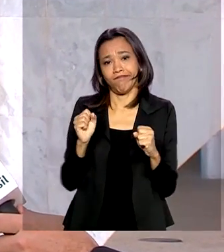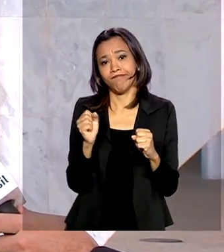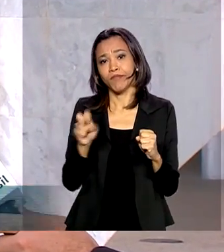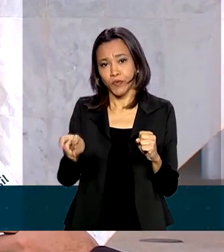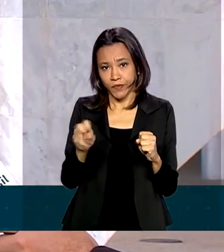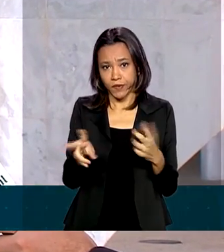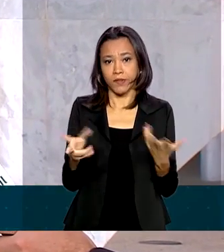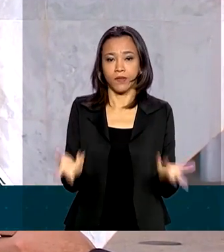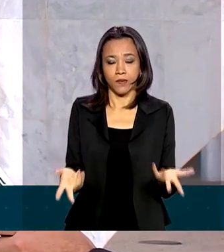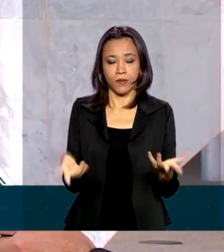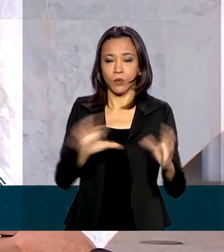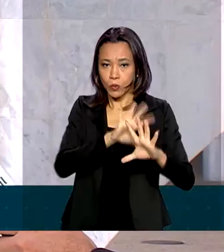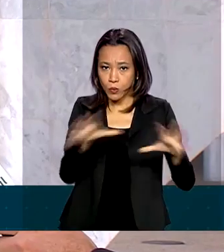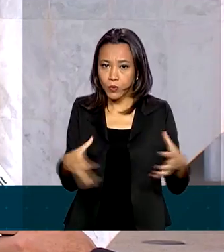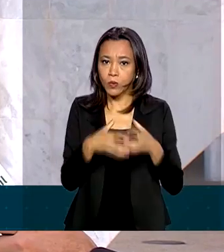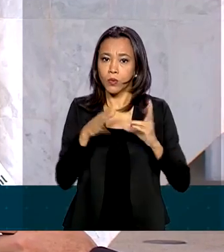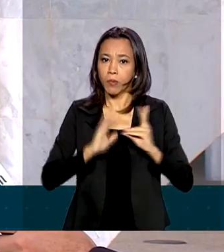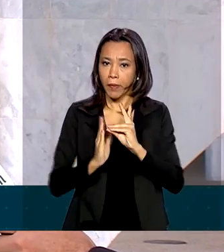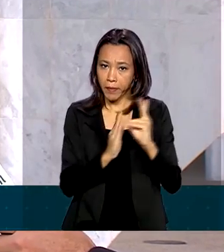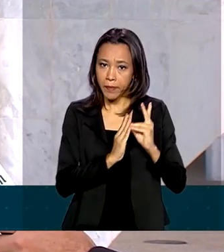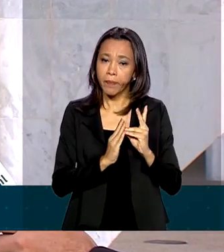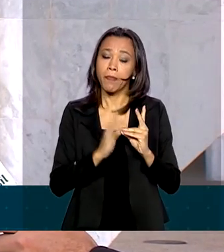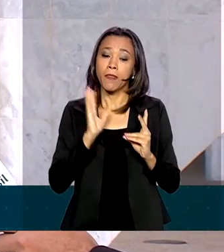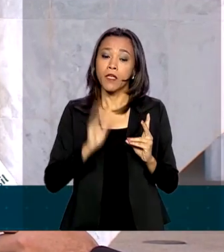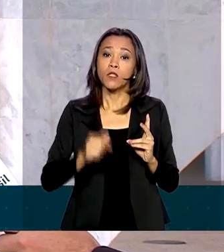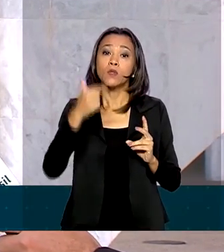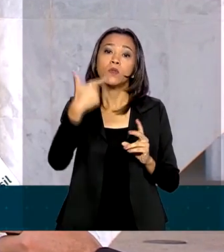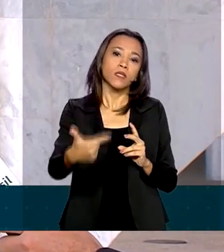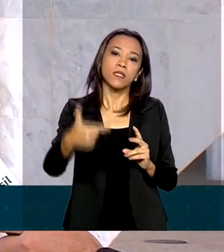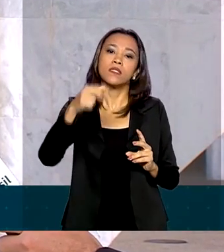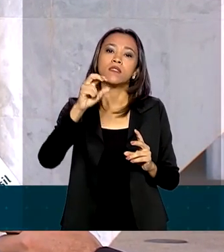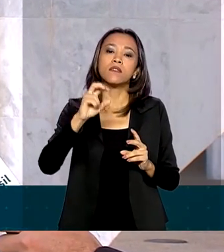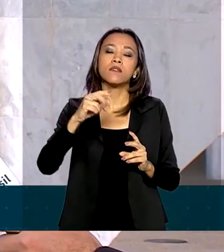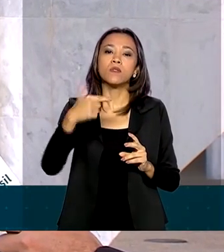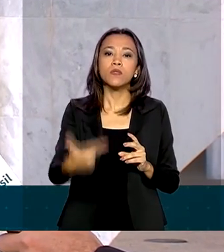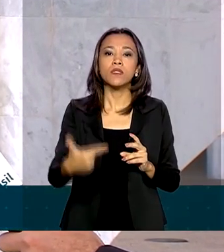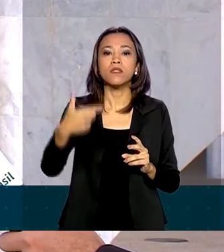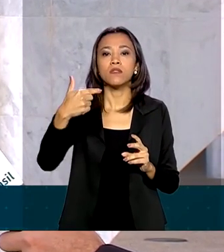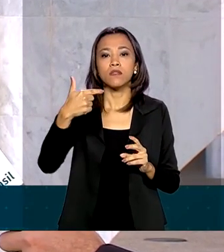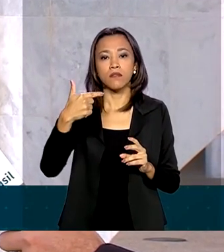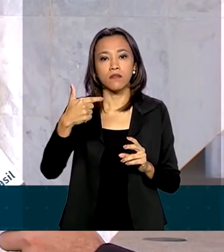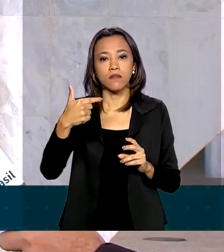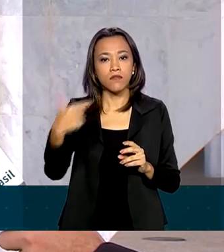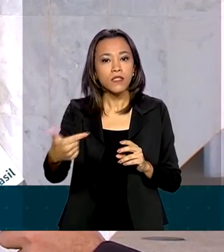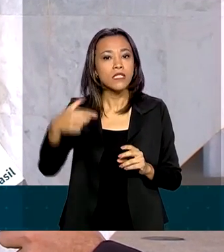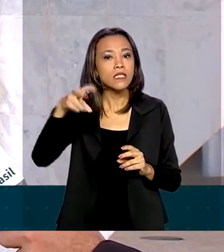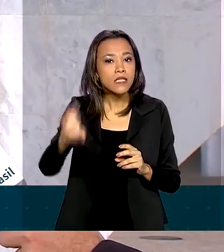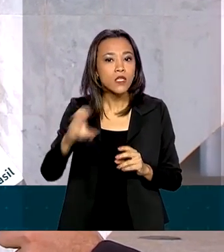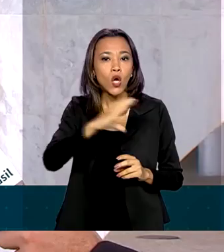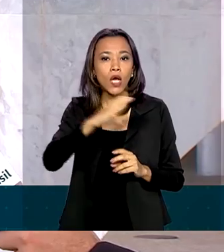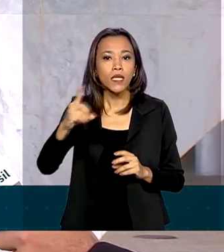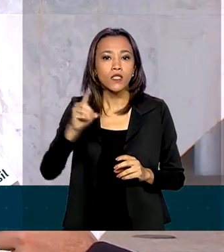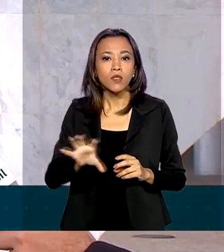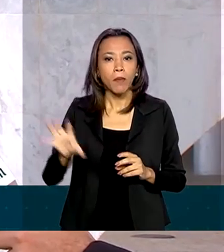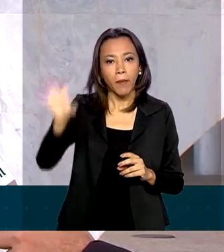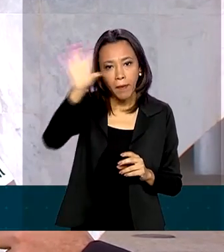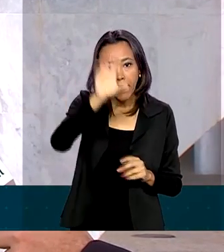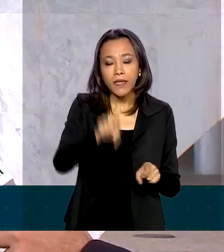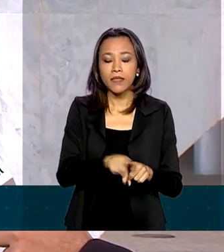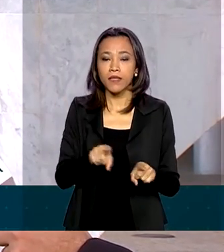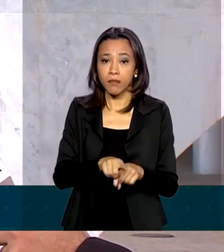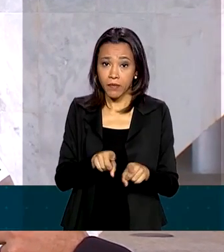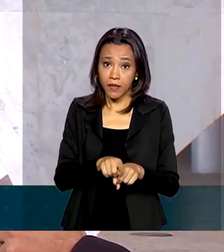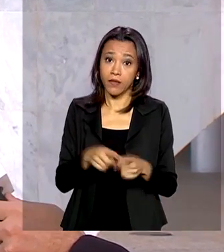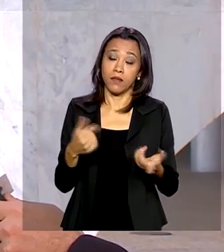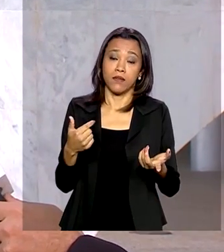sentido, nós difundimos, dentre as 225 coordenações técnicas locais e 39 coordenações regionais